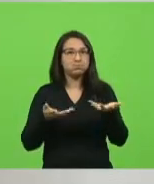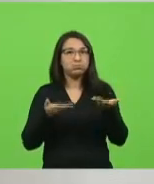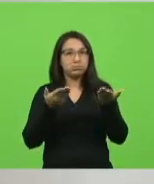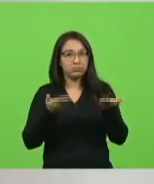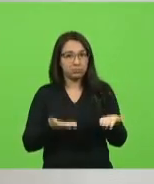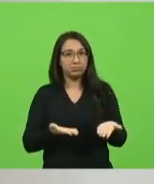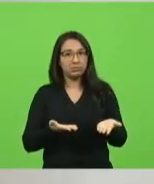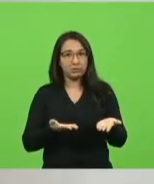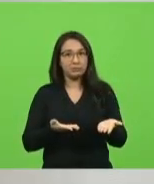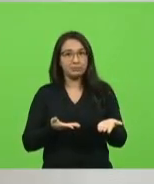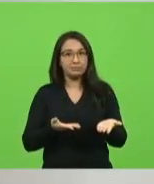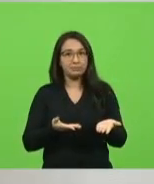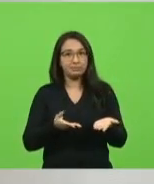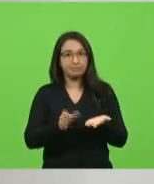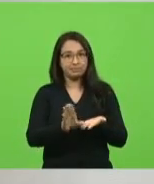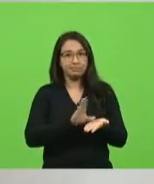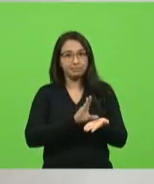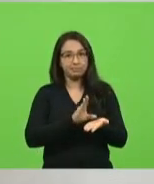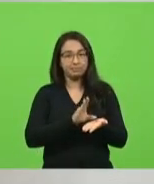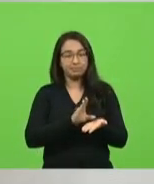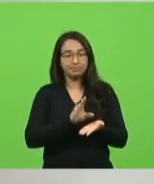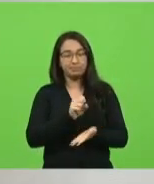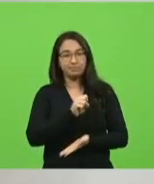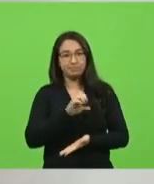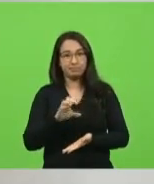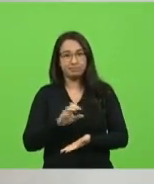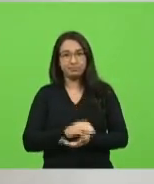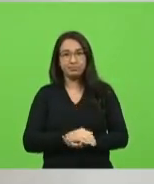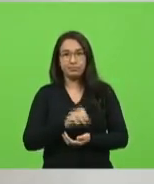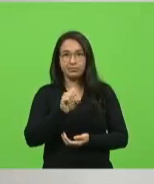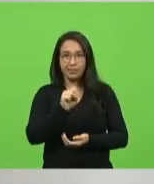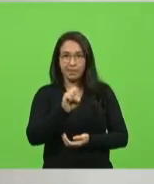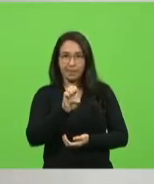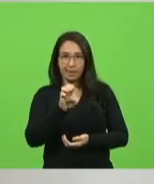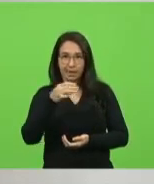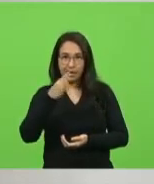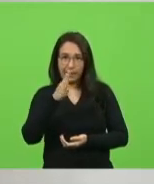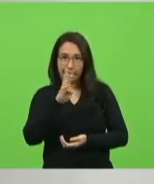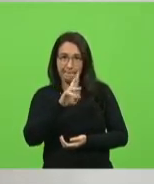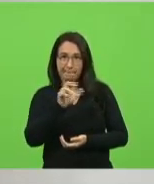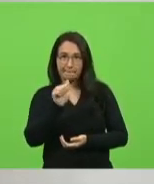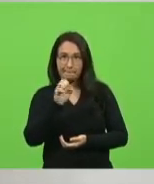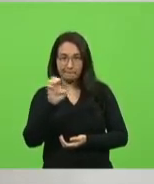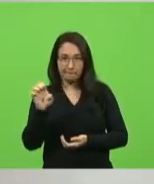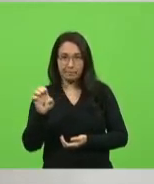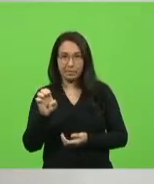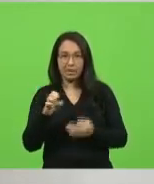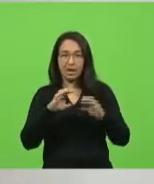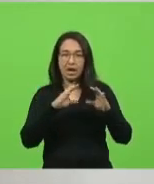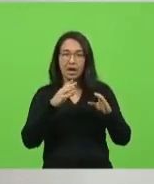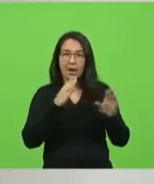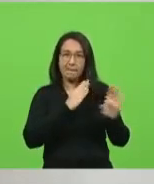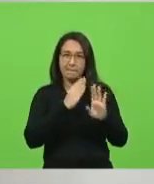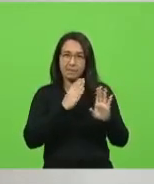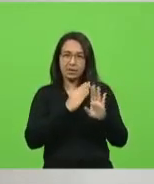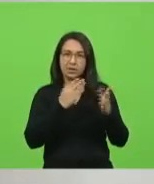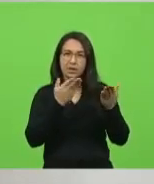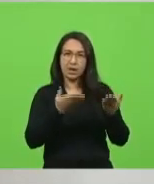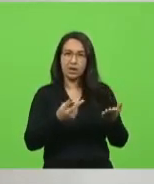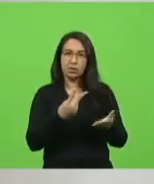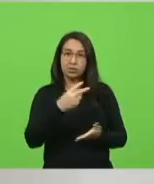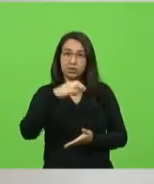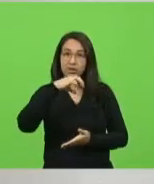Santa Catarina. Segundo o levantamento do SEBRAE, no Brasil, o setor é responsável por 209